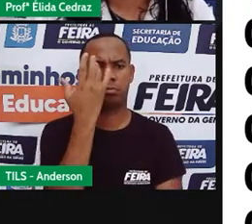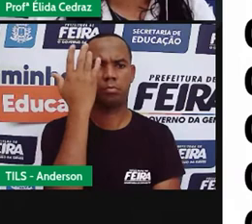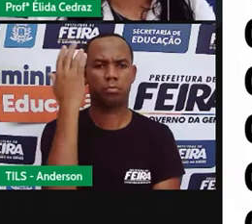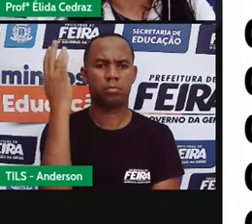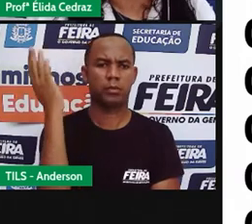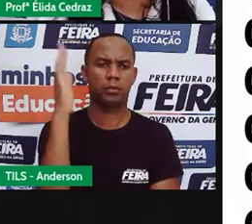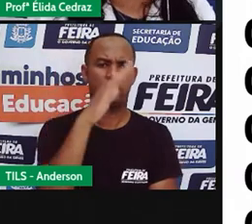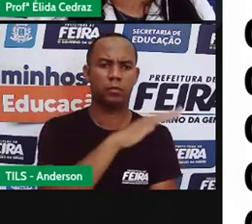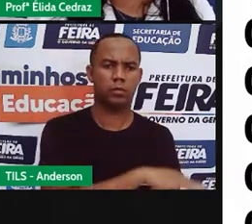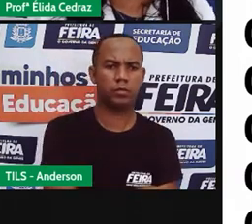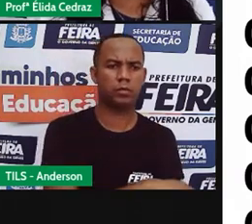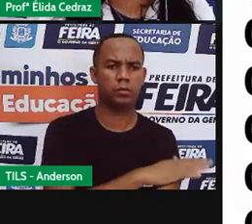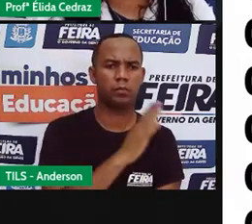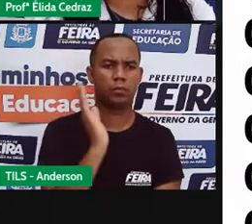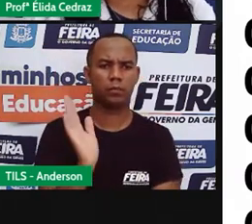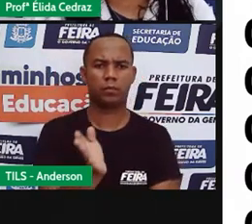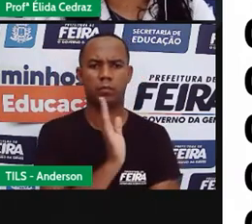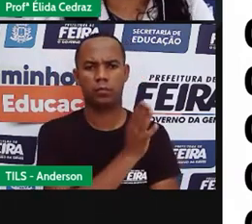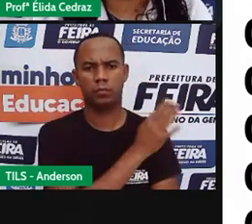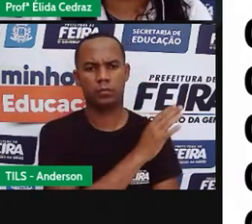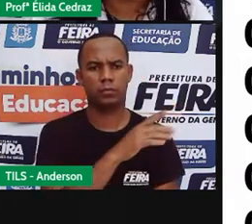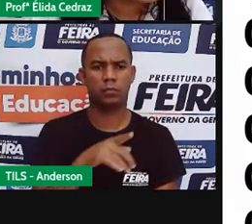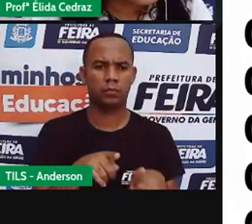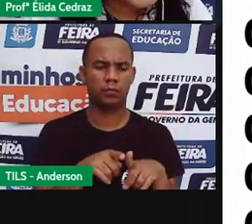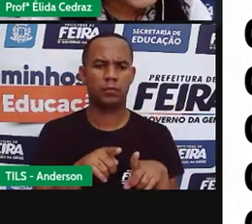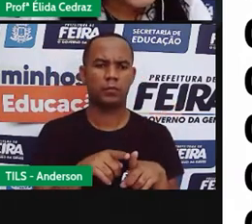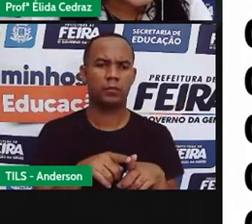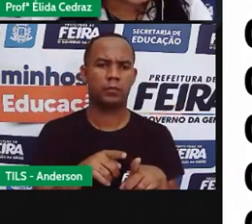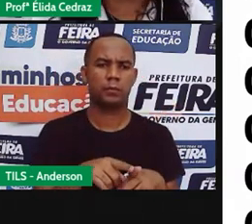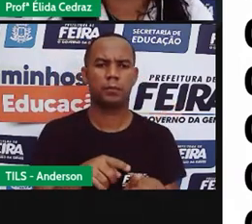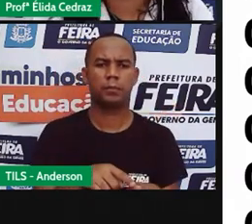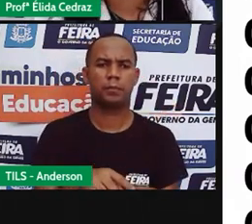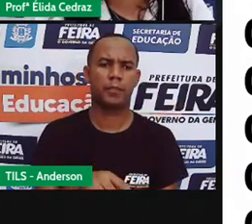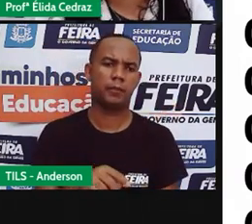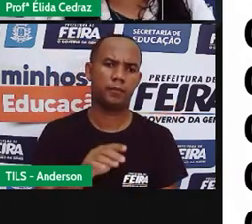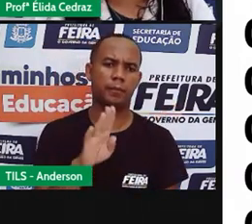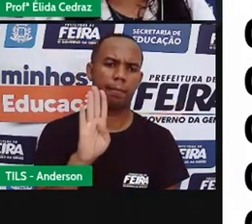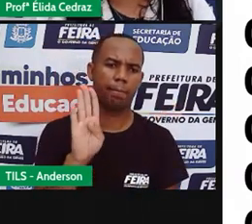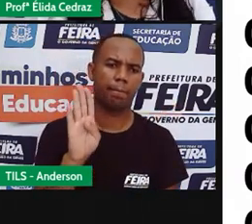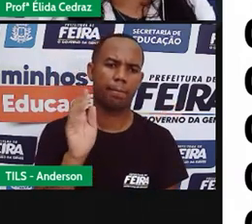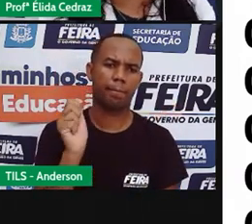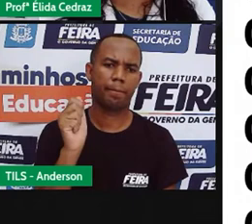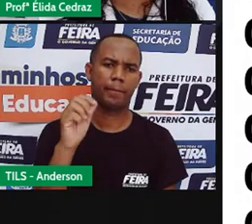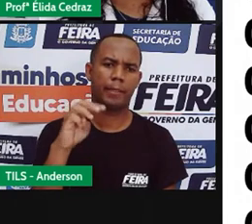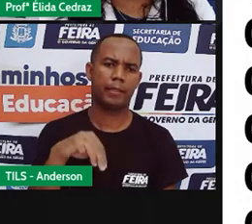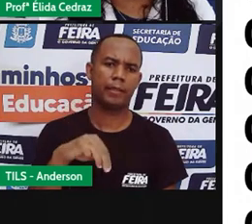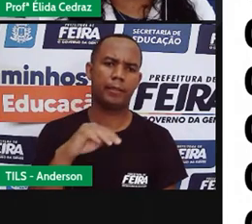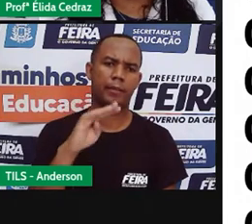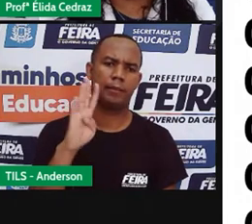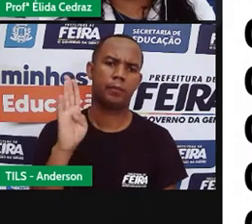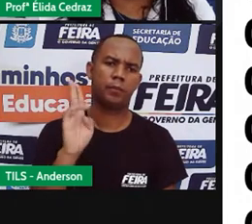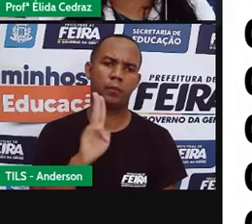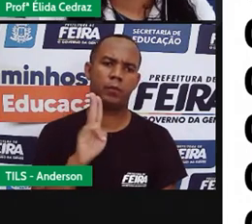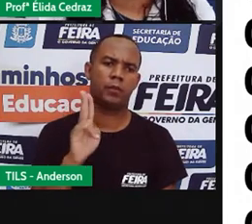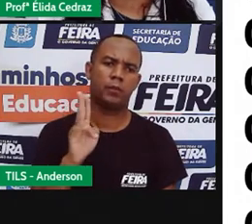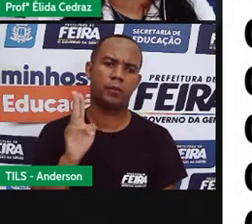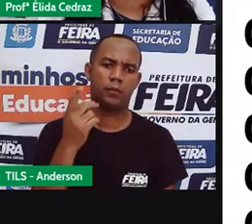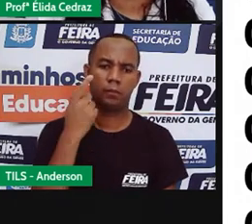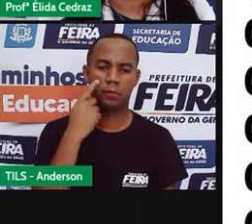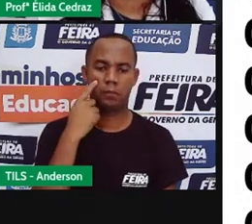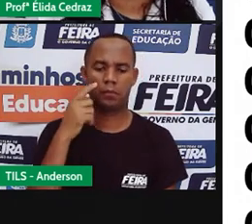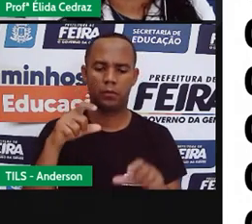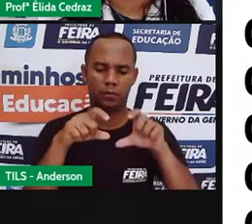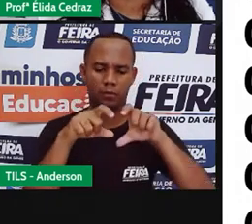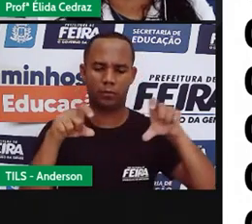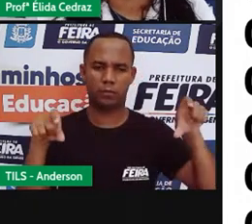o bambu porque o bambu é muito resistente isolamento de pet é